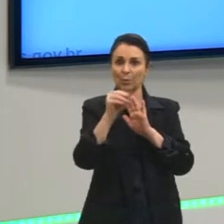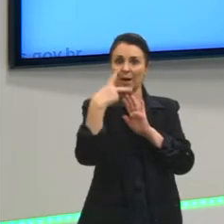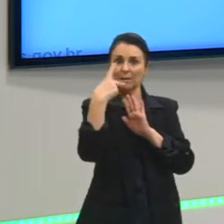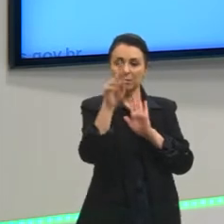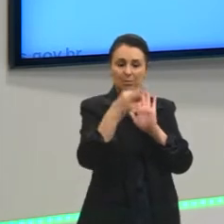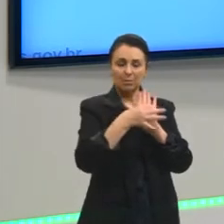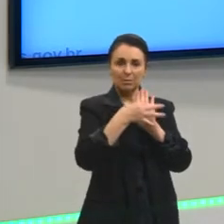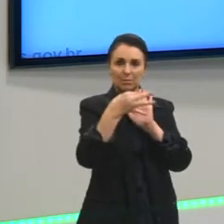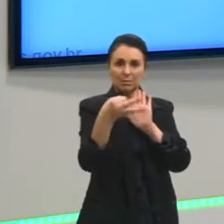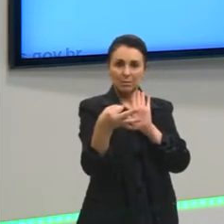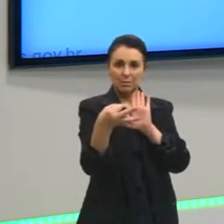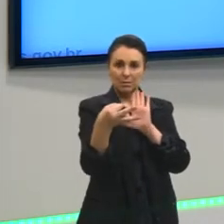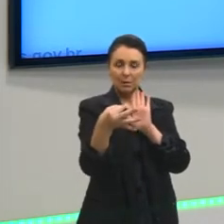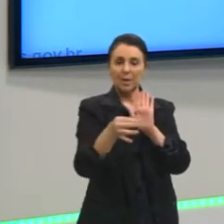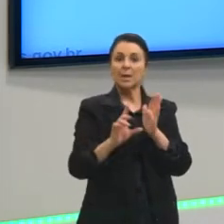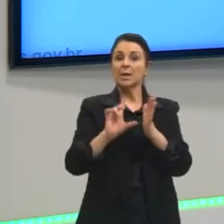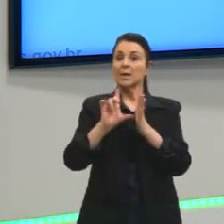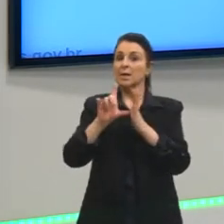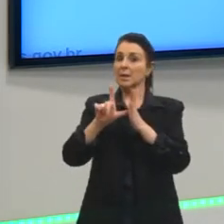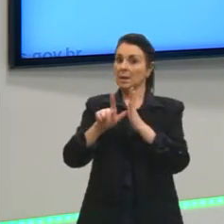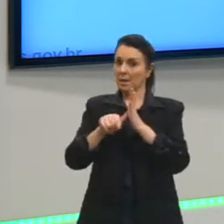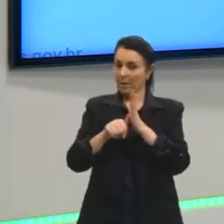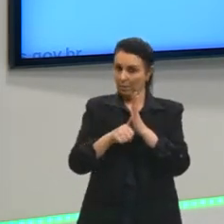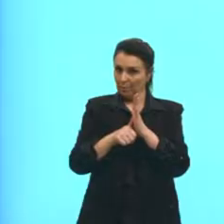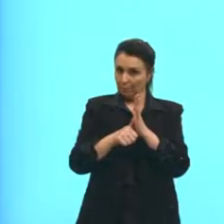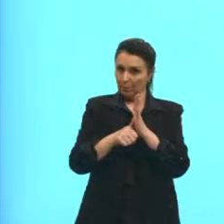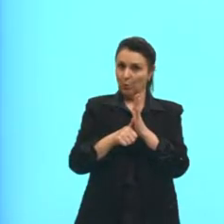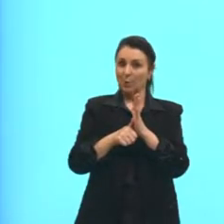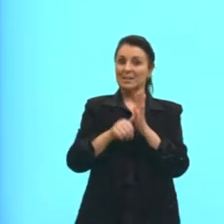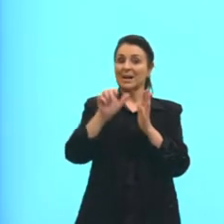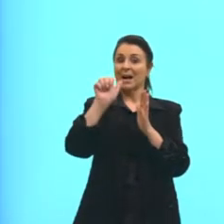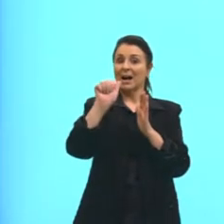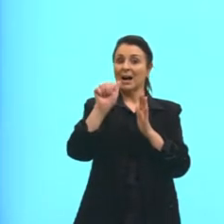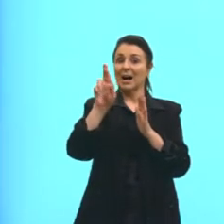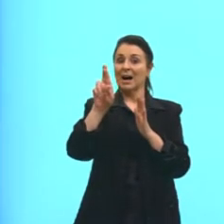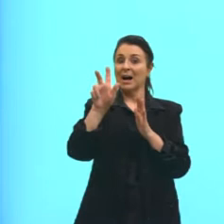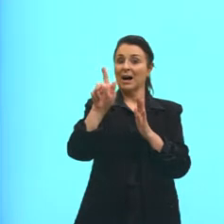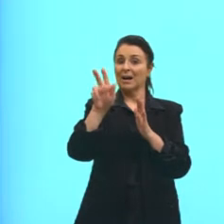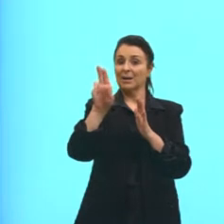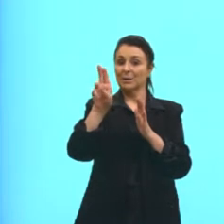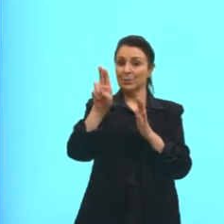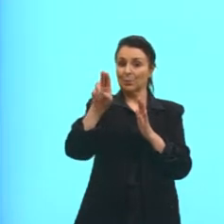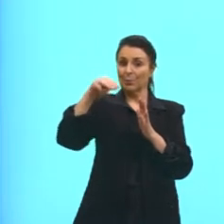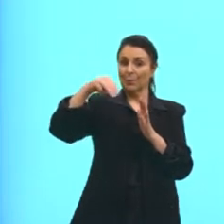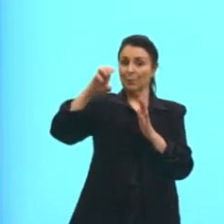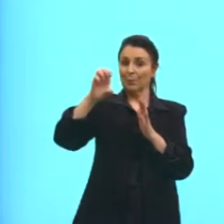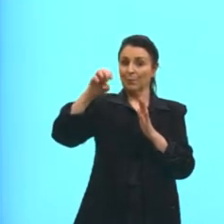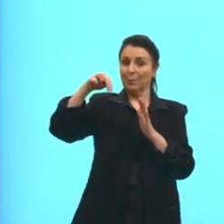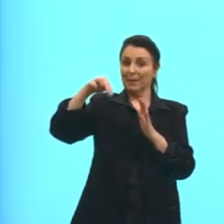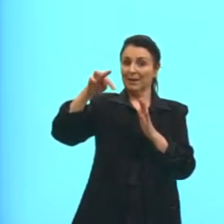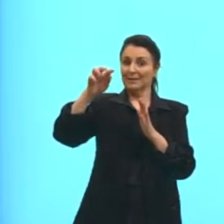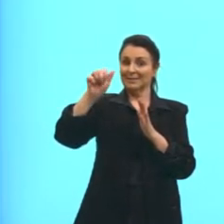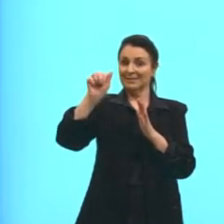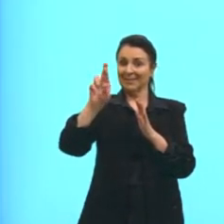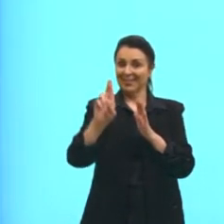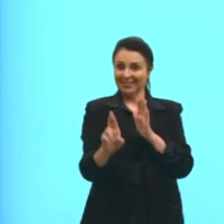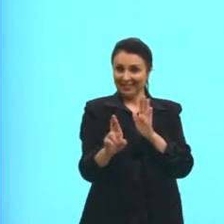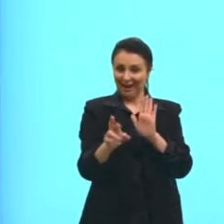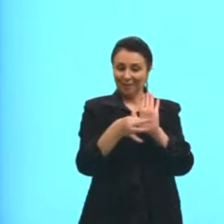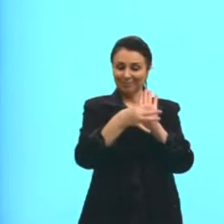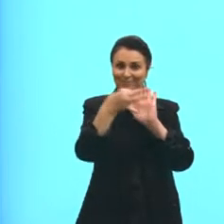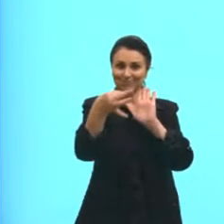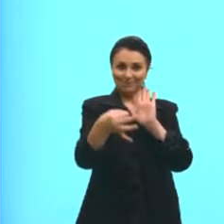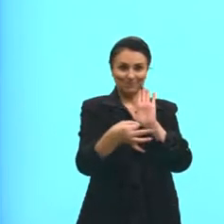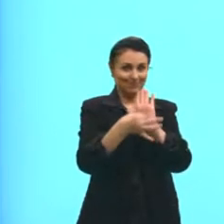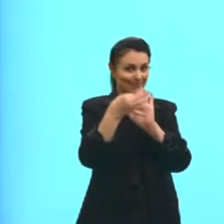Só que aí a gente vai para a segunda parte do nome, que é argumentativo. Ou seja, olha só, esse texto não